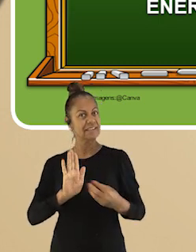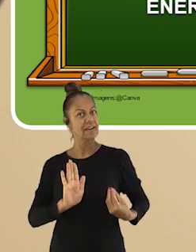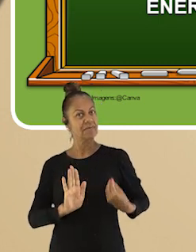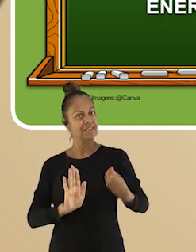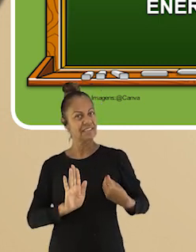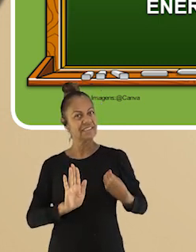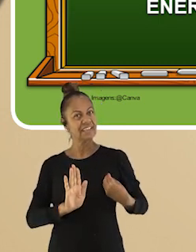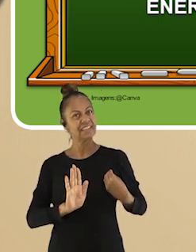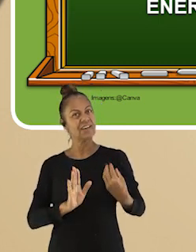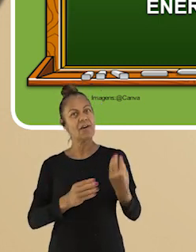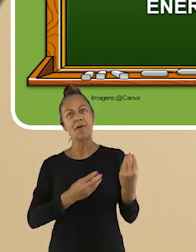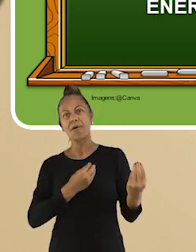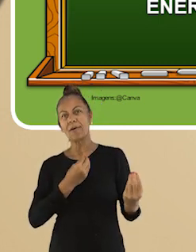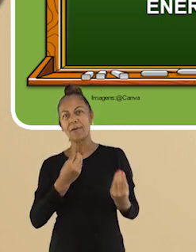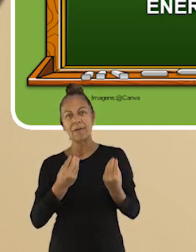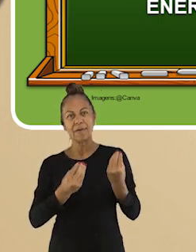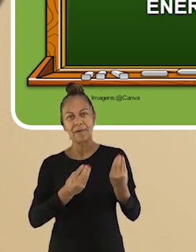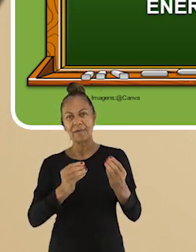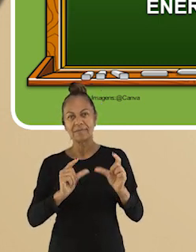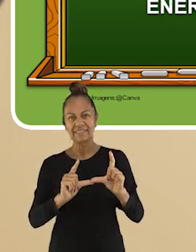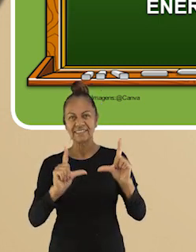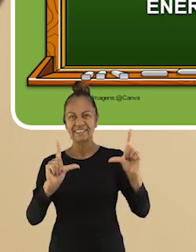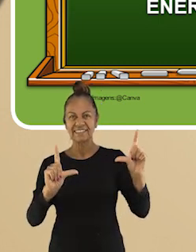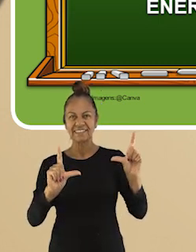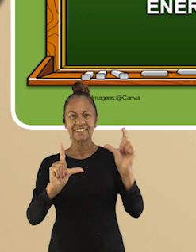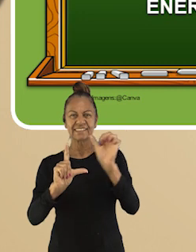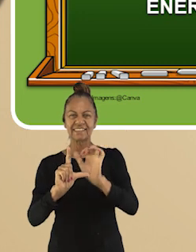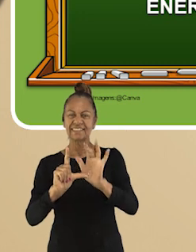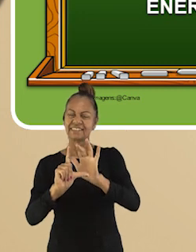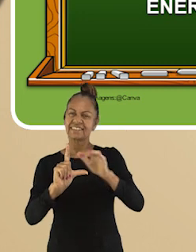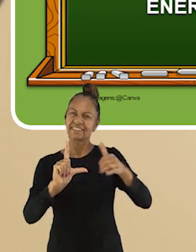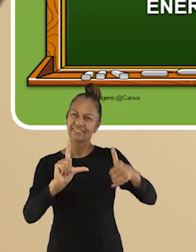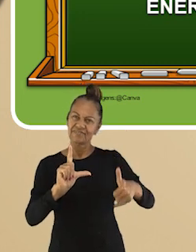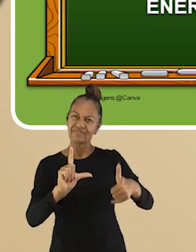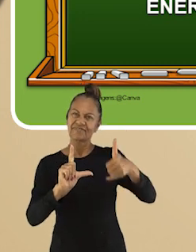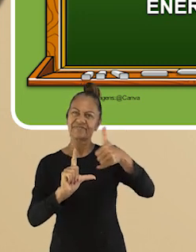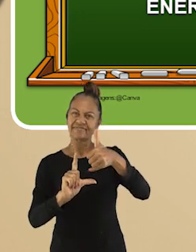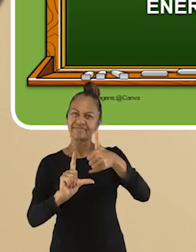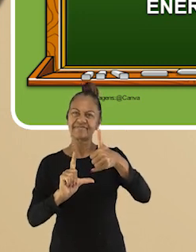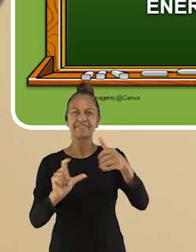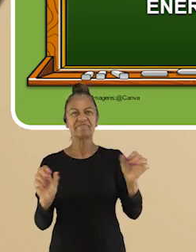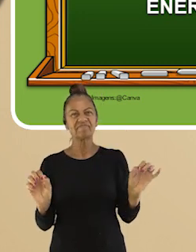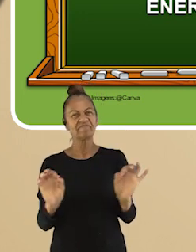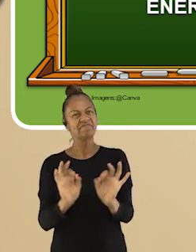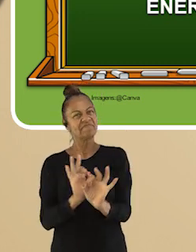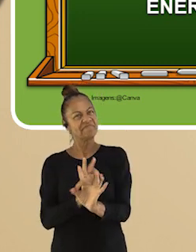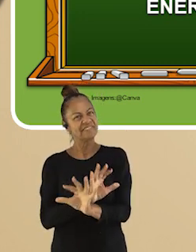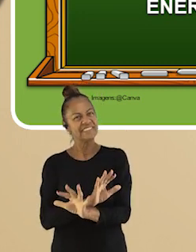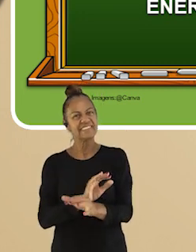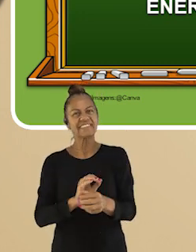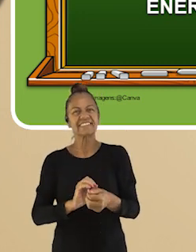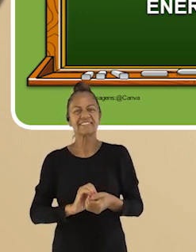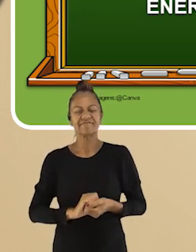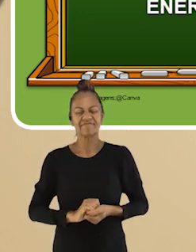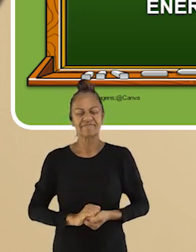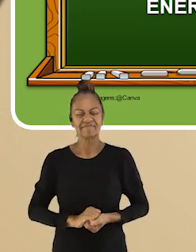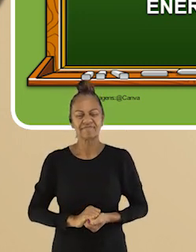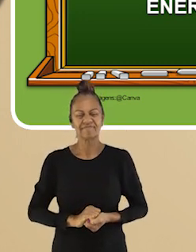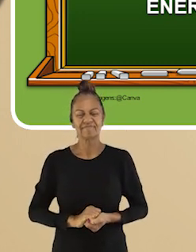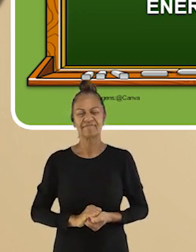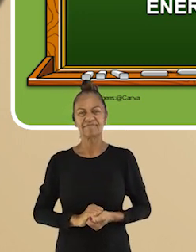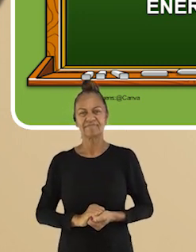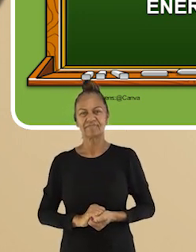Basta você apontar o seu celular para o QR Code que está aí na sua tela e pronto, a sua presença já vai estar